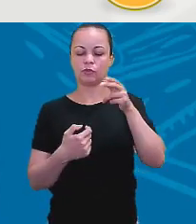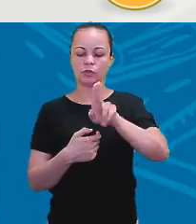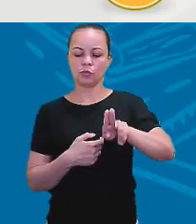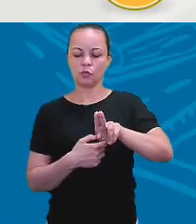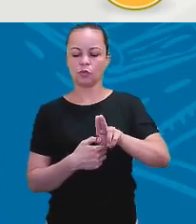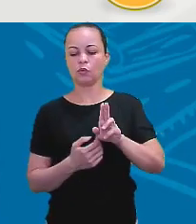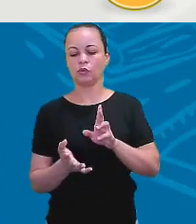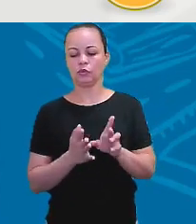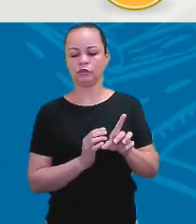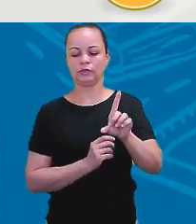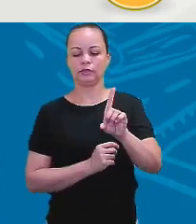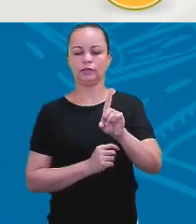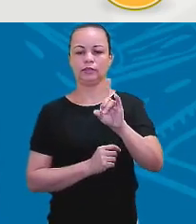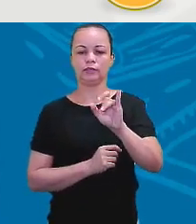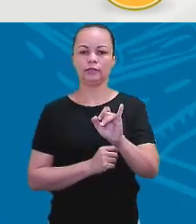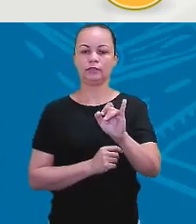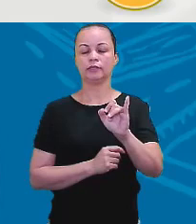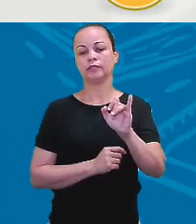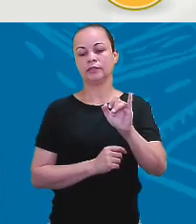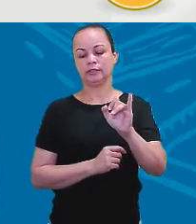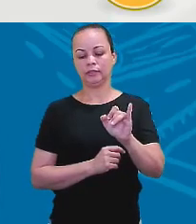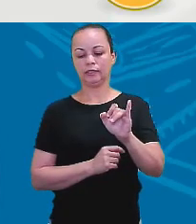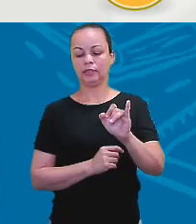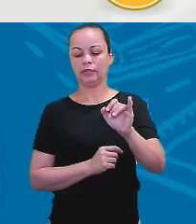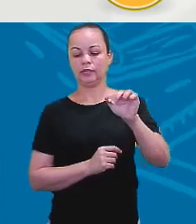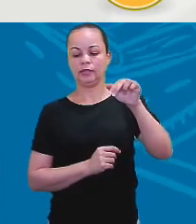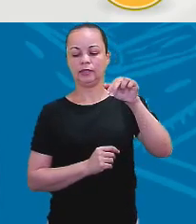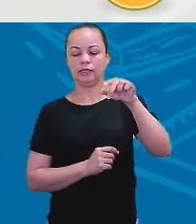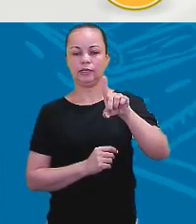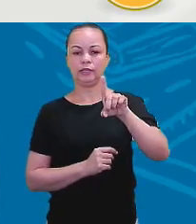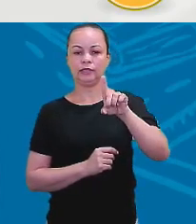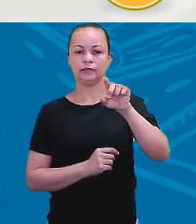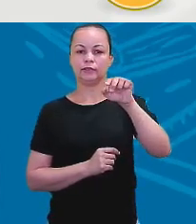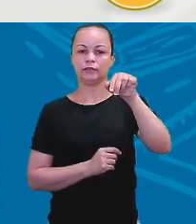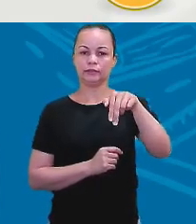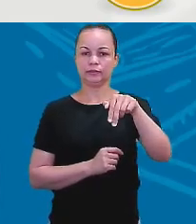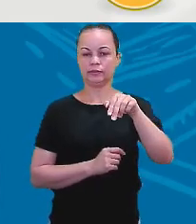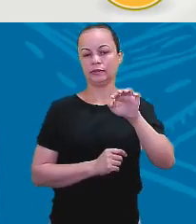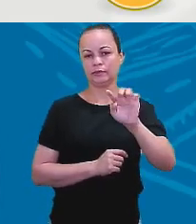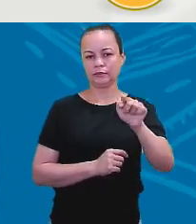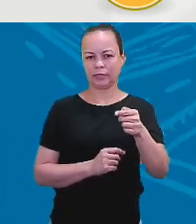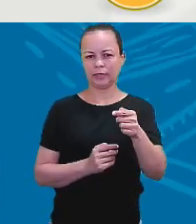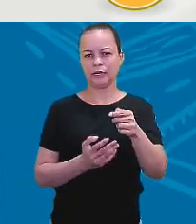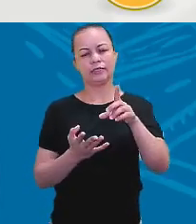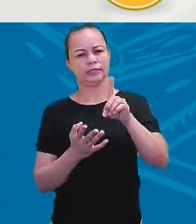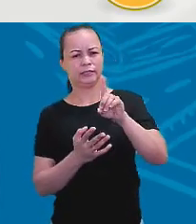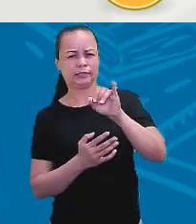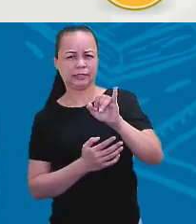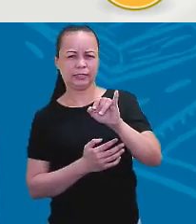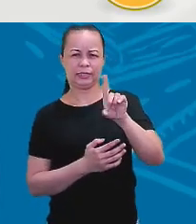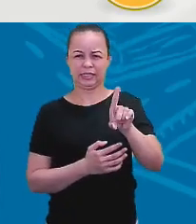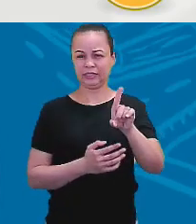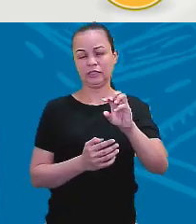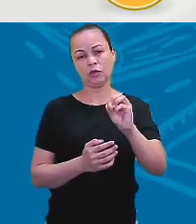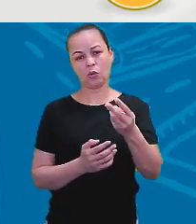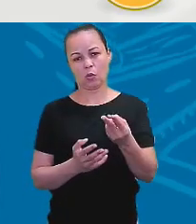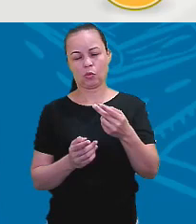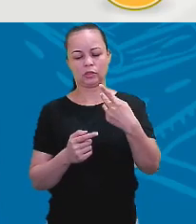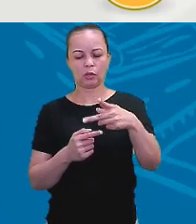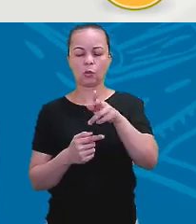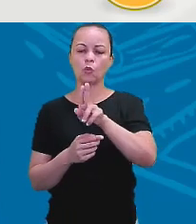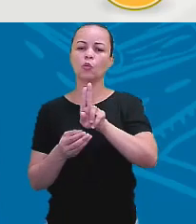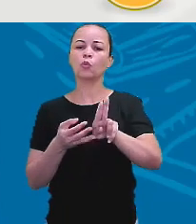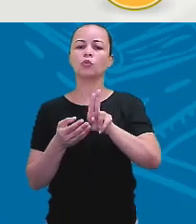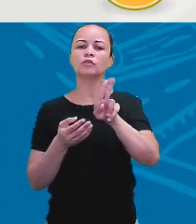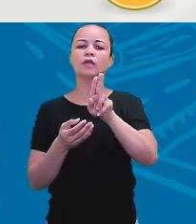afirmar e didn't para negar. Aonde eu vou usar esse did e esse didn't? Na question tag,